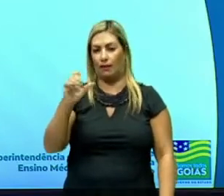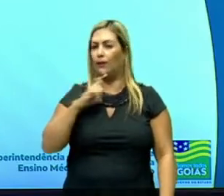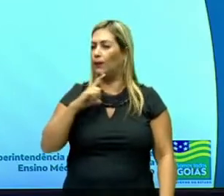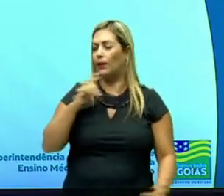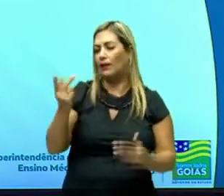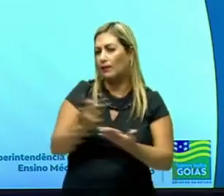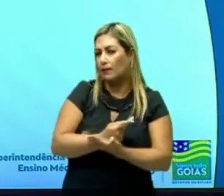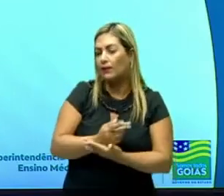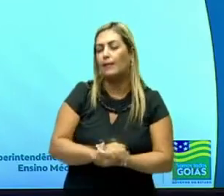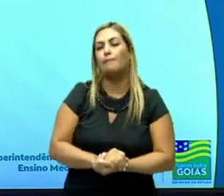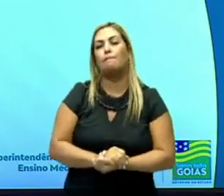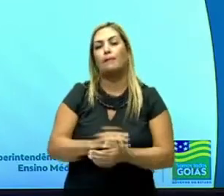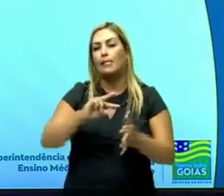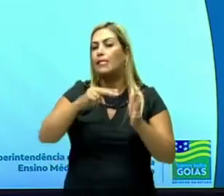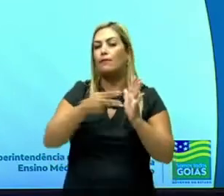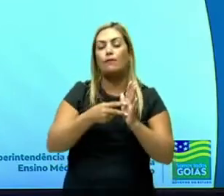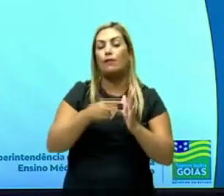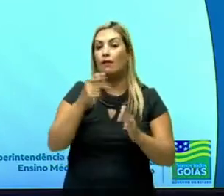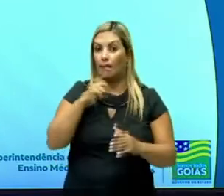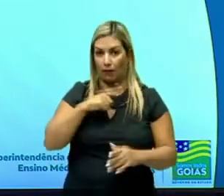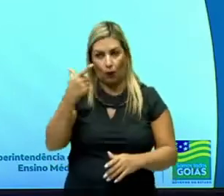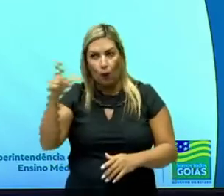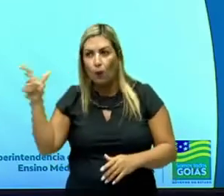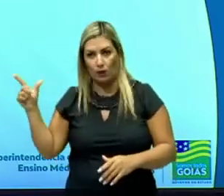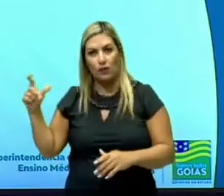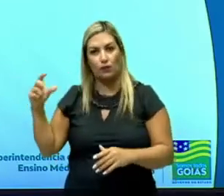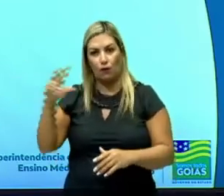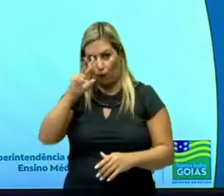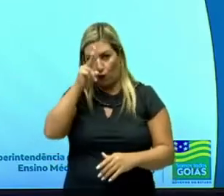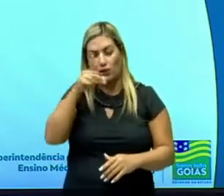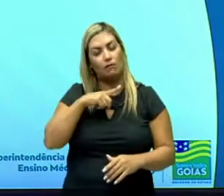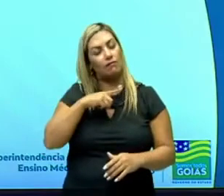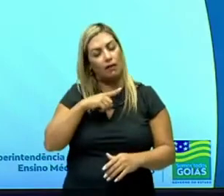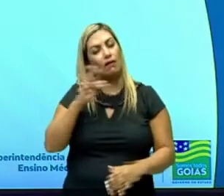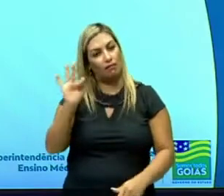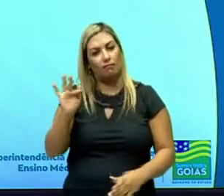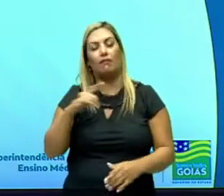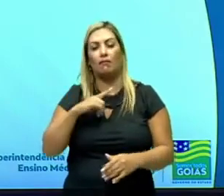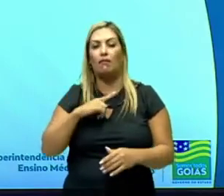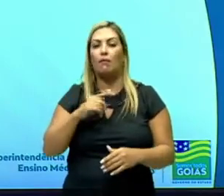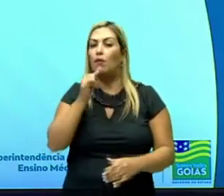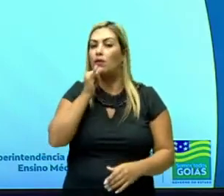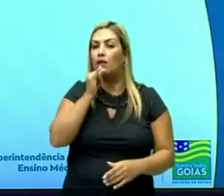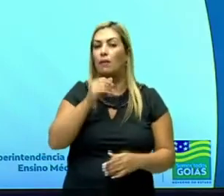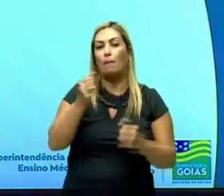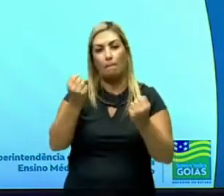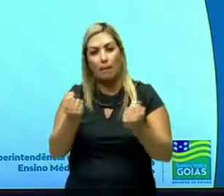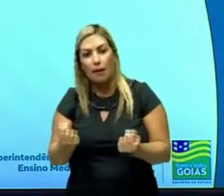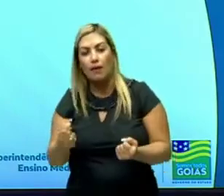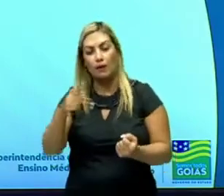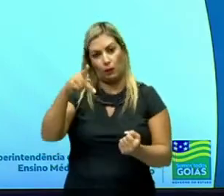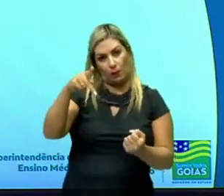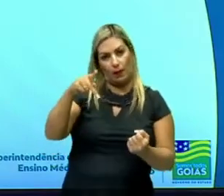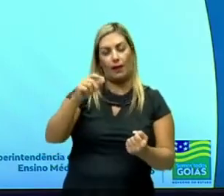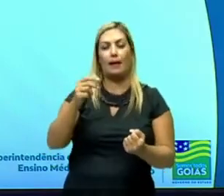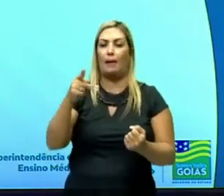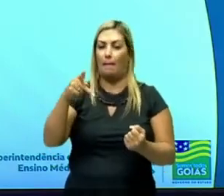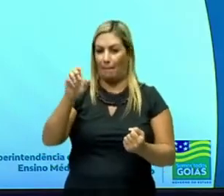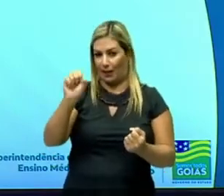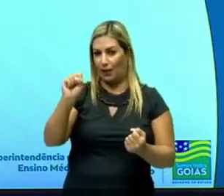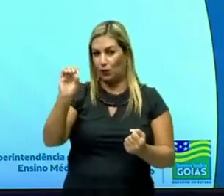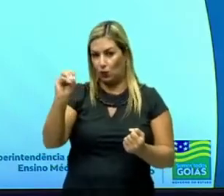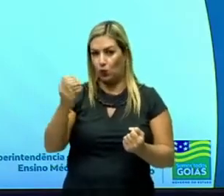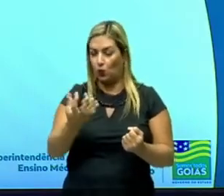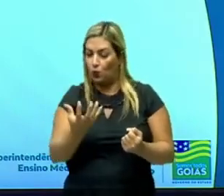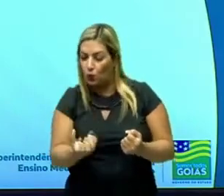quer dizer? Quer dizer que não tenha outras forças aí? Não, pode ter, né? Eu posso ter aqui, por exemplo, força peso puxando para o